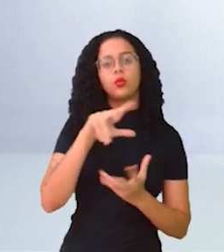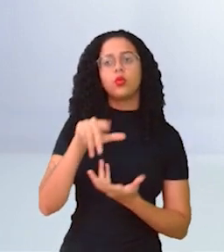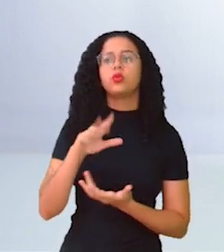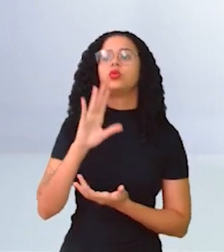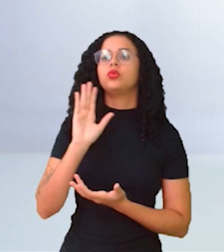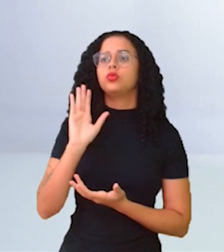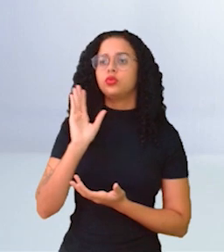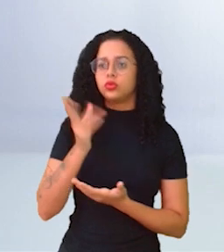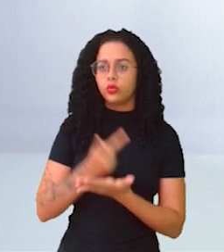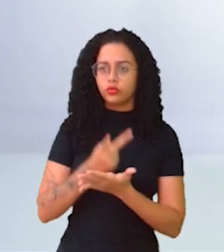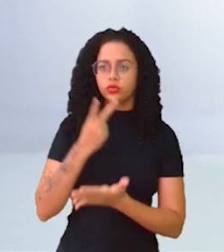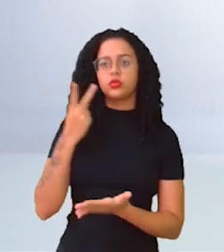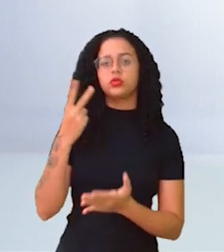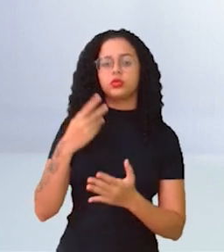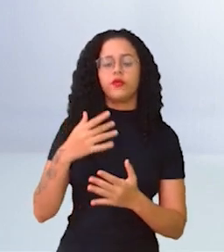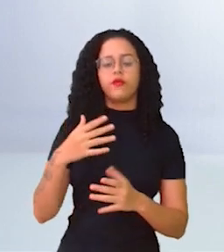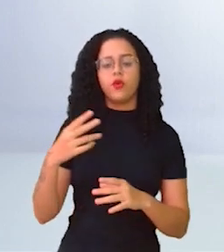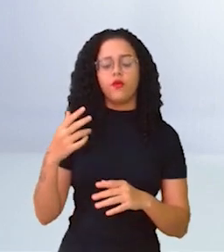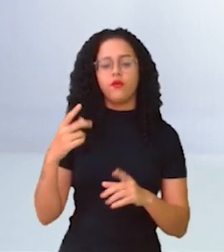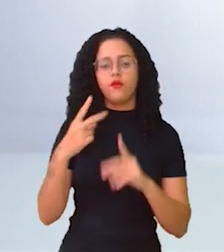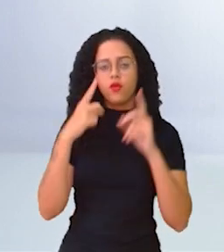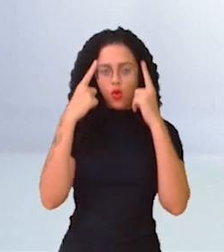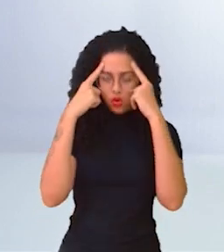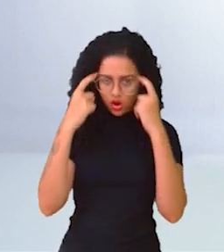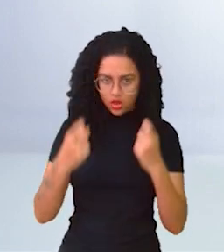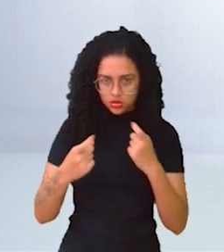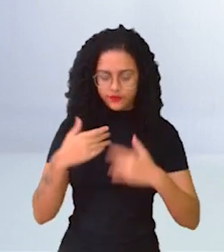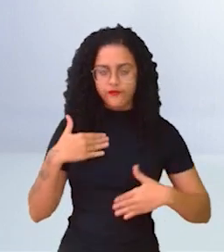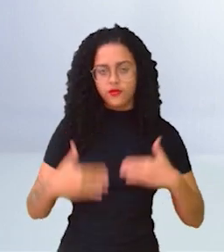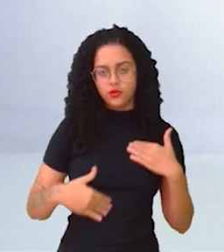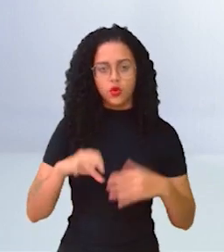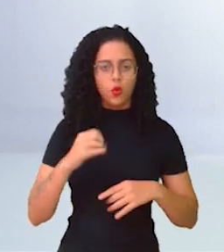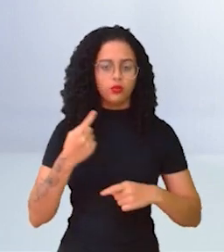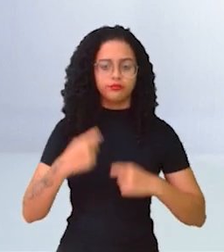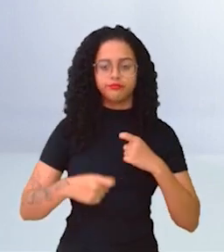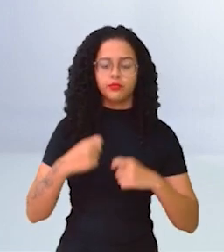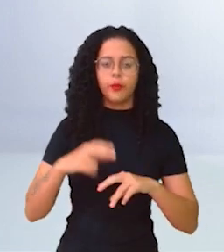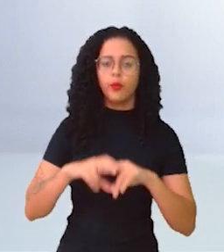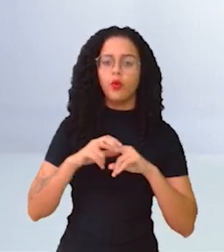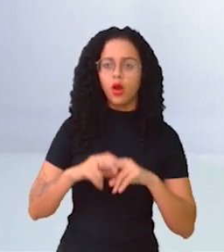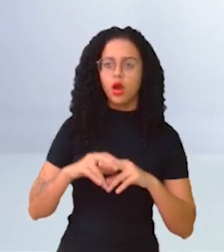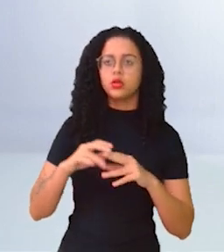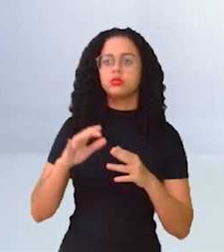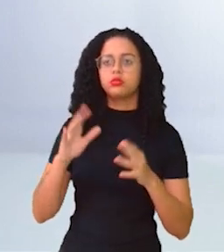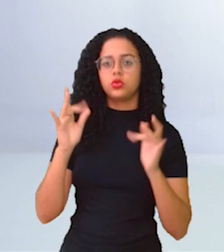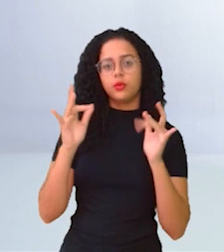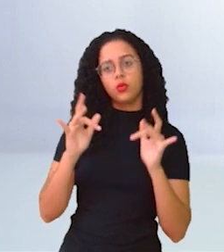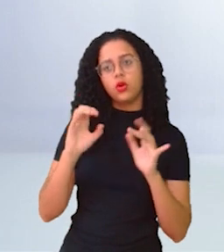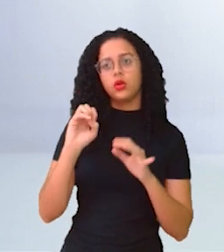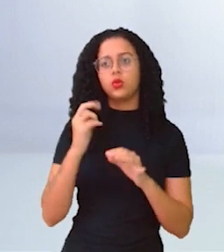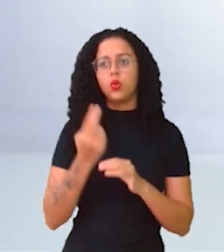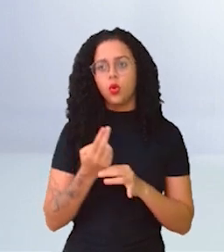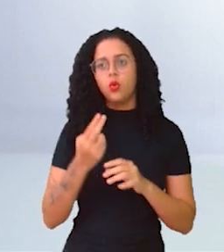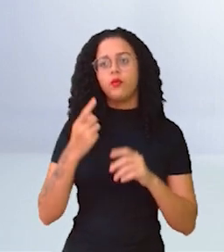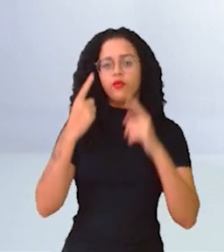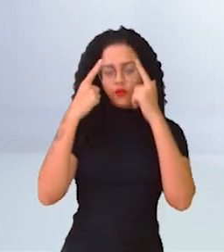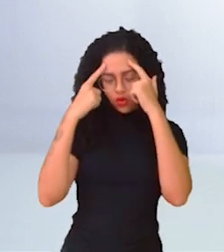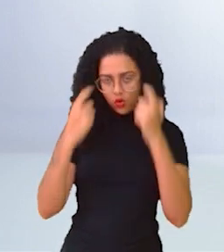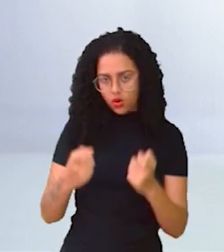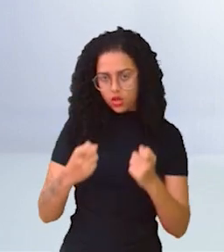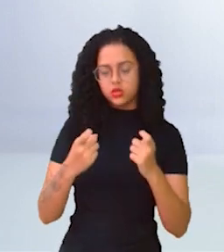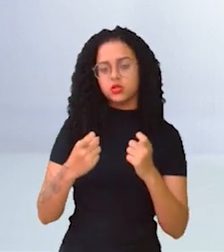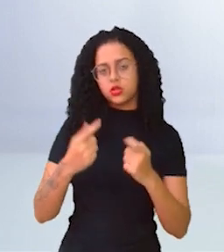experimentaram tanto violência física ou sexual partindo dos parceiros íntimos ou violência sexual de não